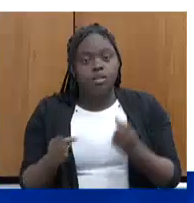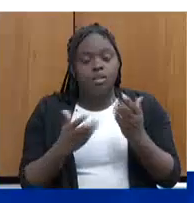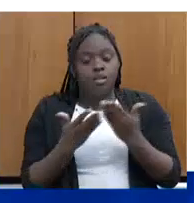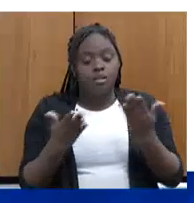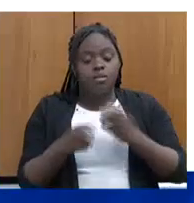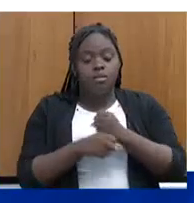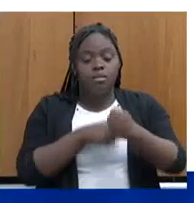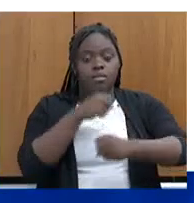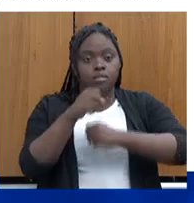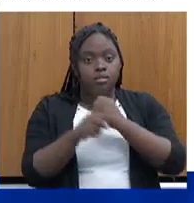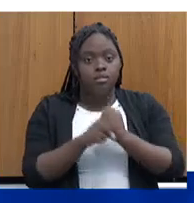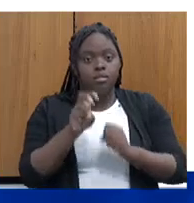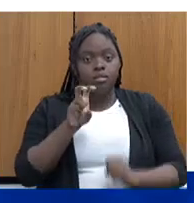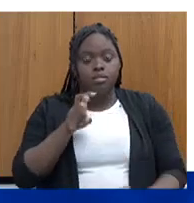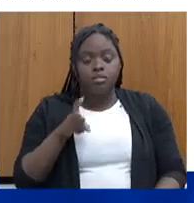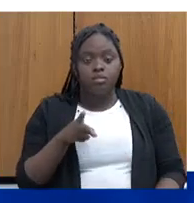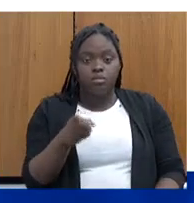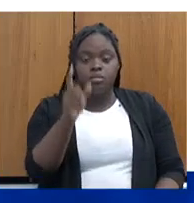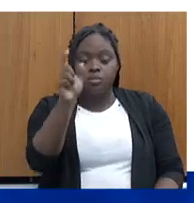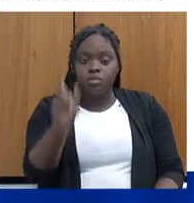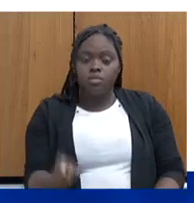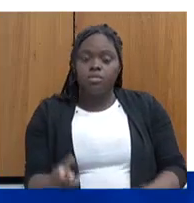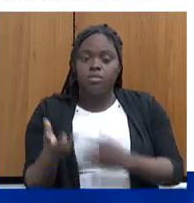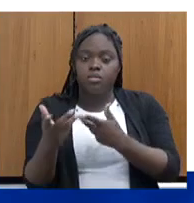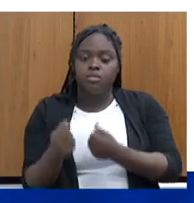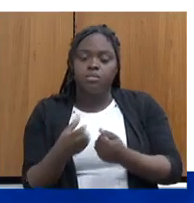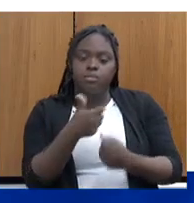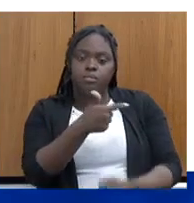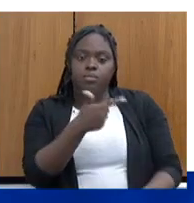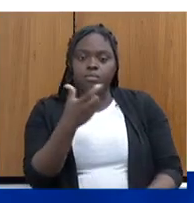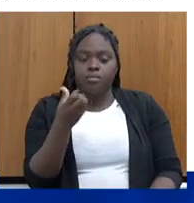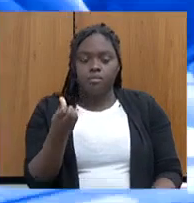previsto 5 mil pessoas atendidas em 26 municípios.